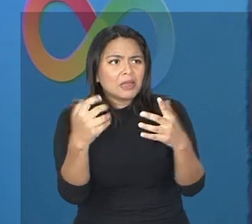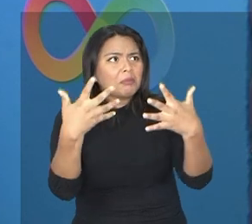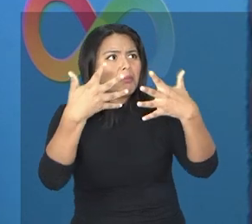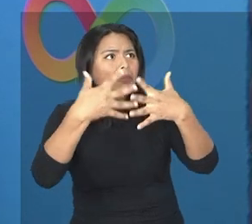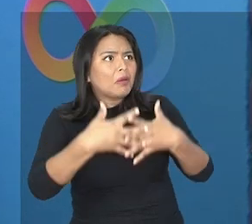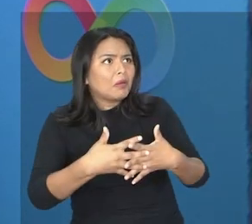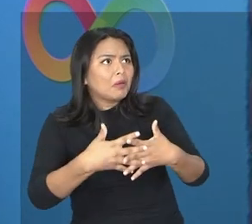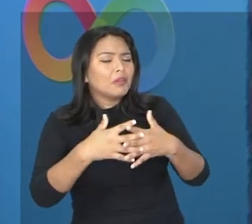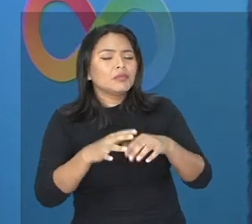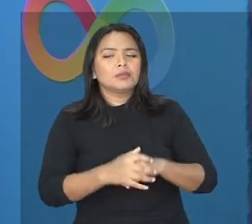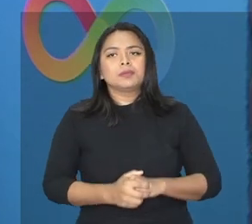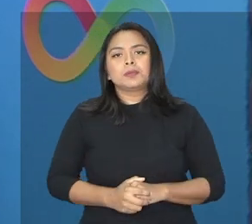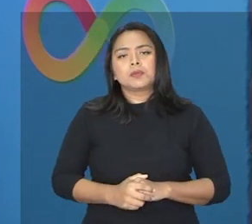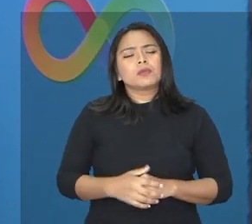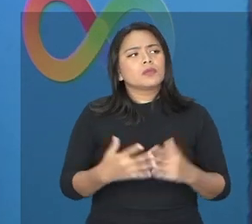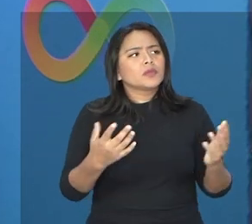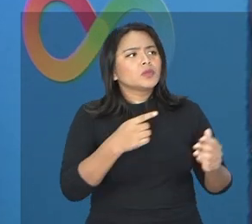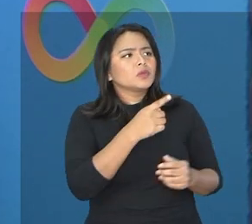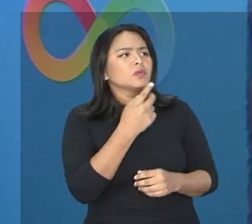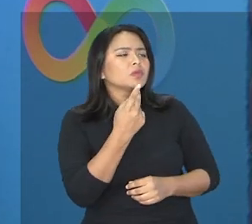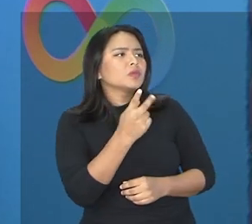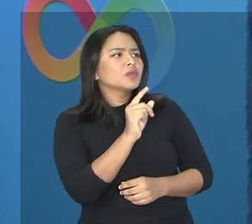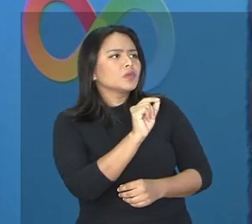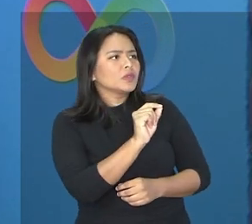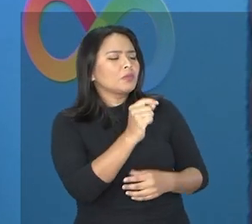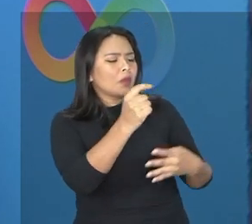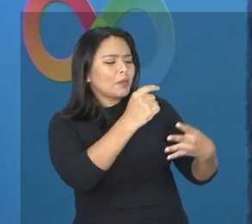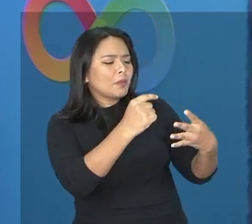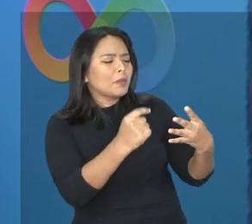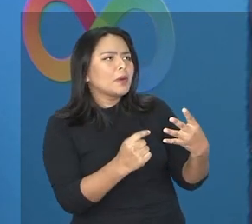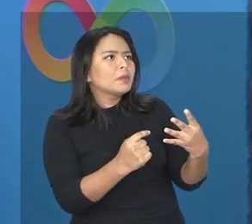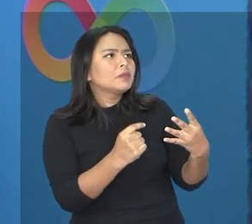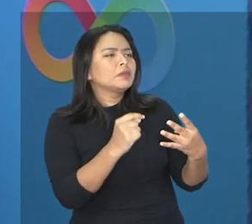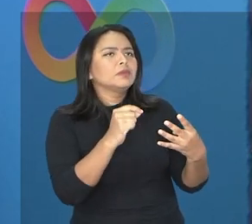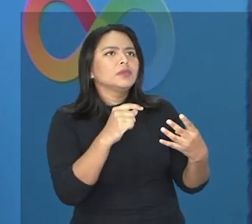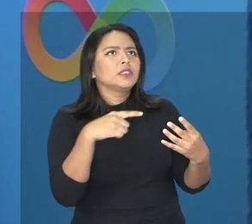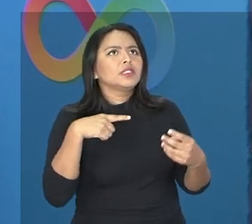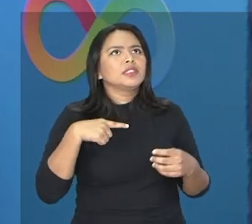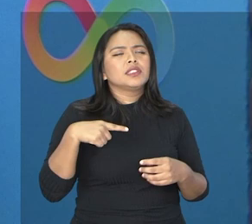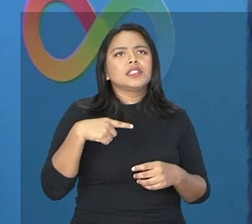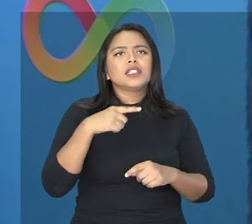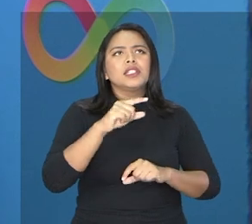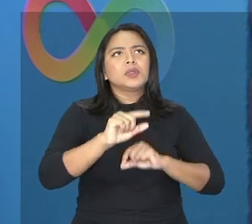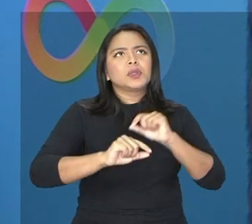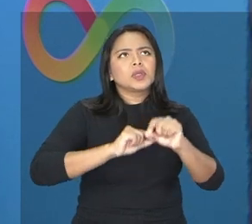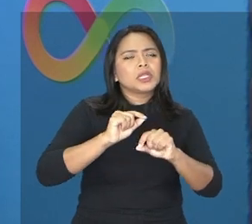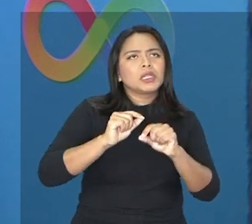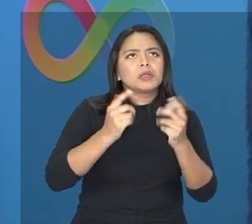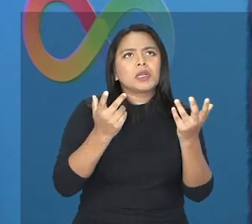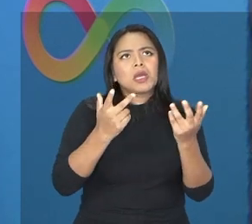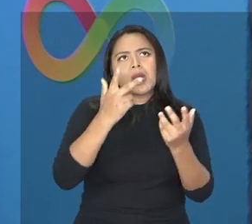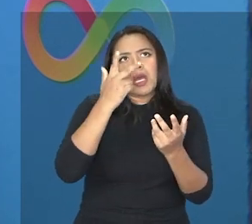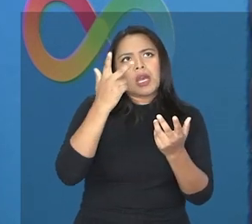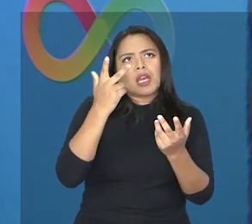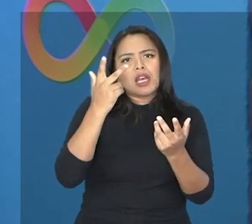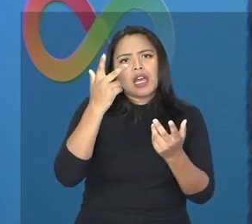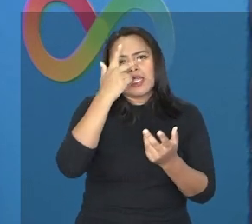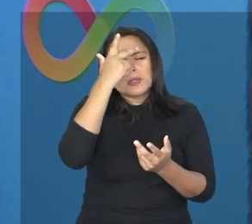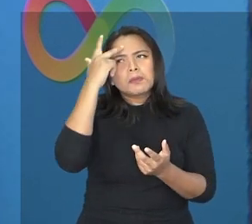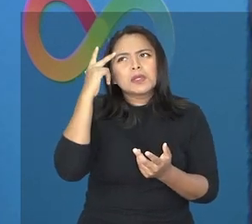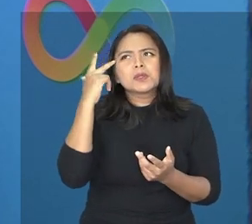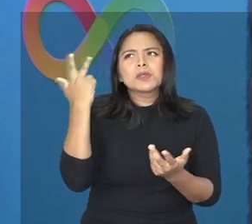do que o senhor falou dessas especificidades, existe alguma causa que as pessoas possam identificar?